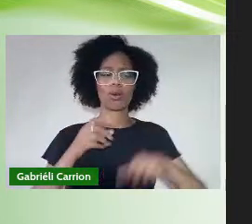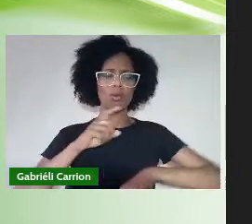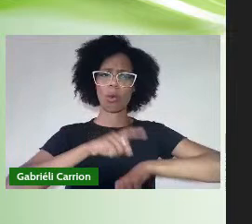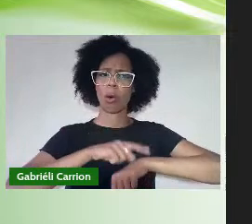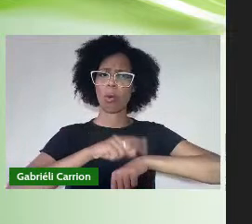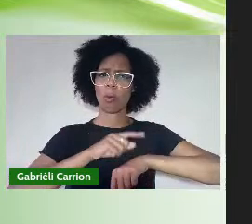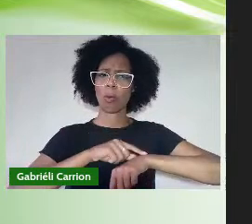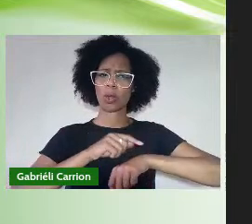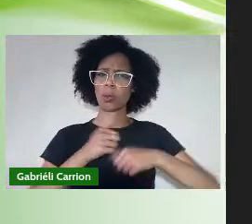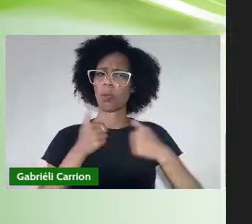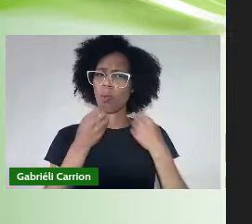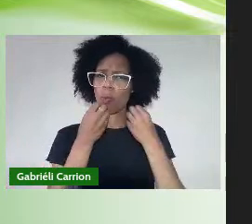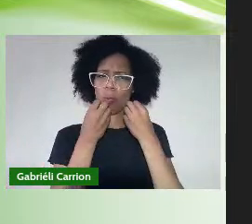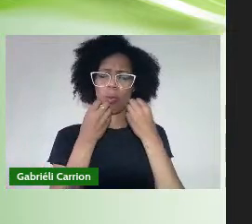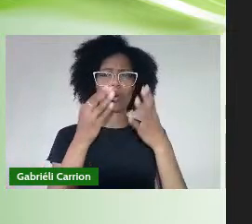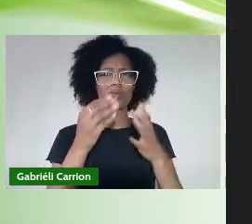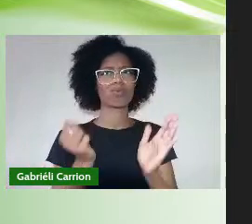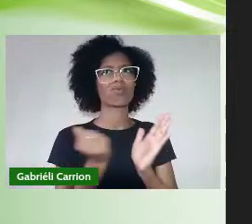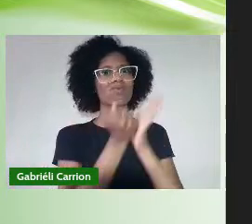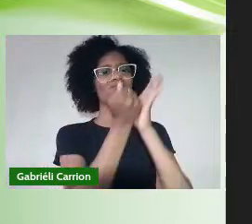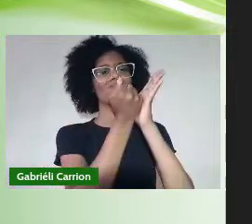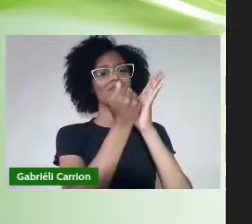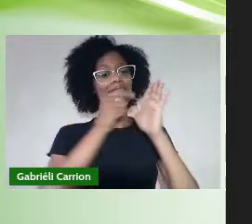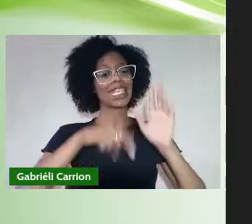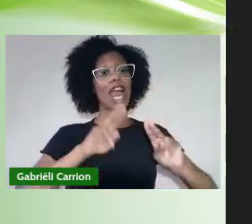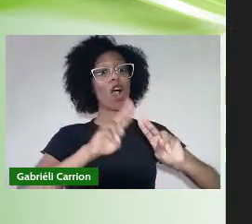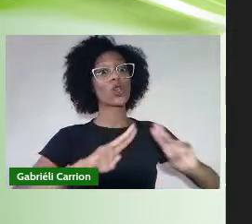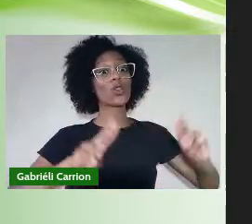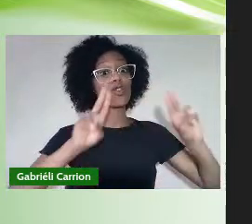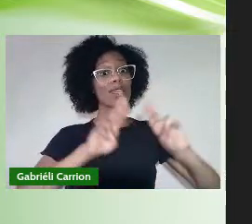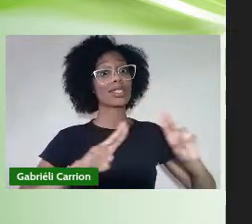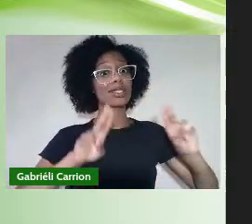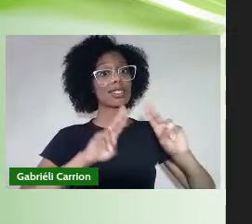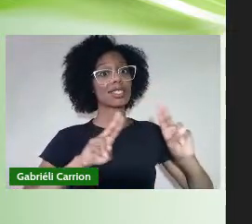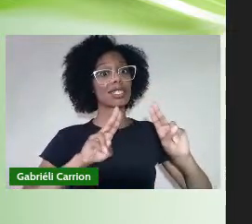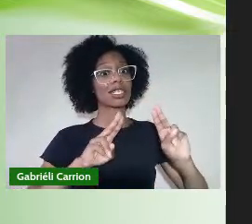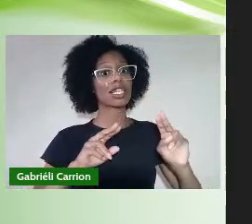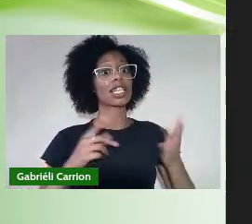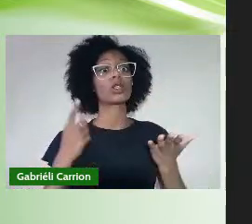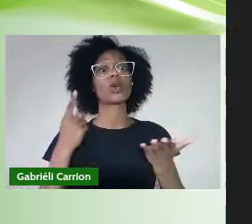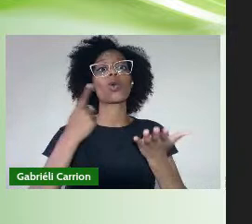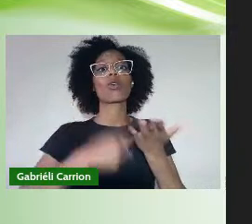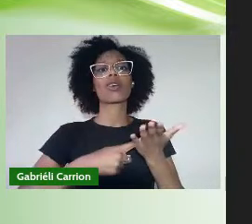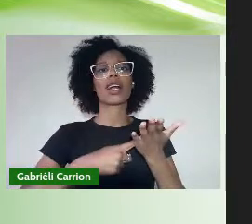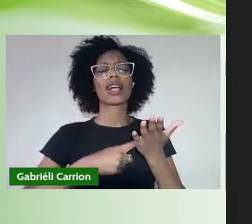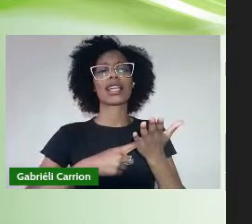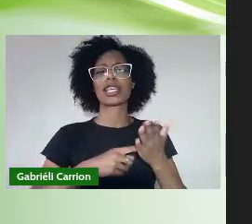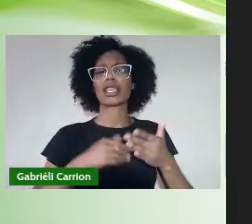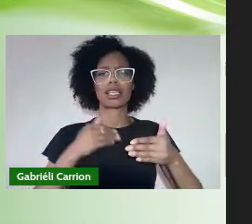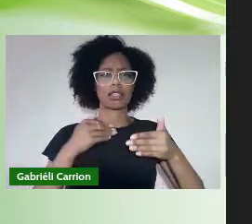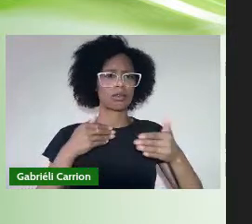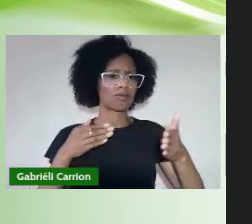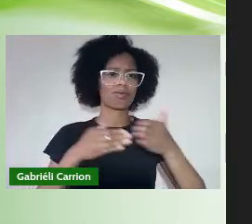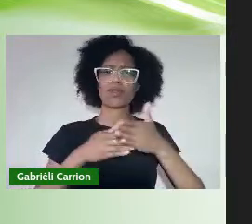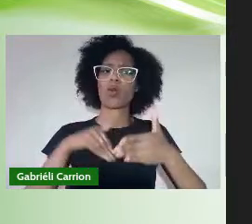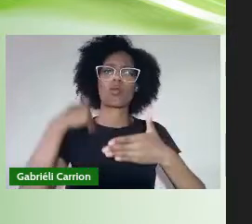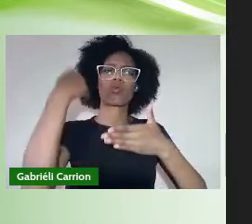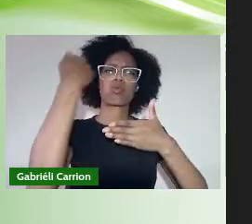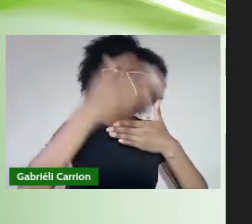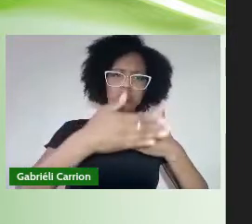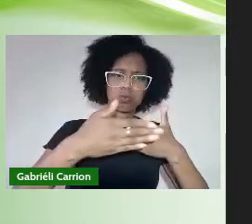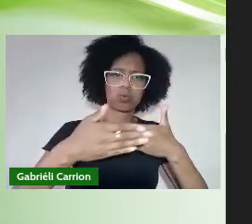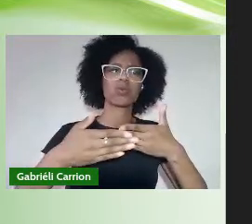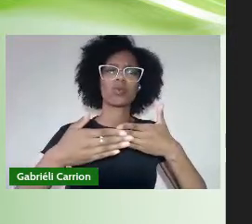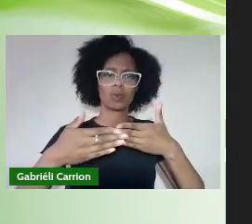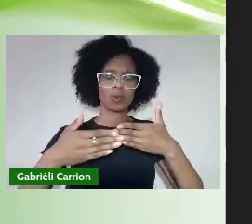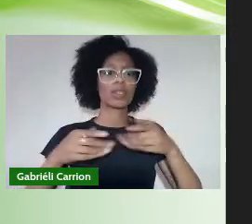reforçando Que essa Universidade Tem uma missão Sem fronteiras De mudar A realidade Começo